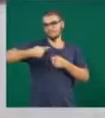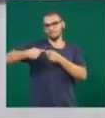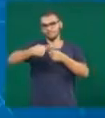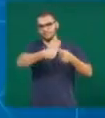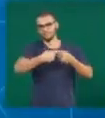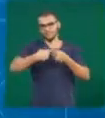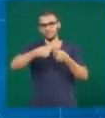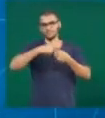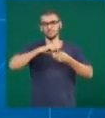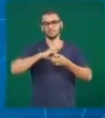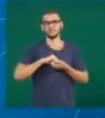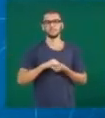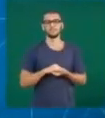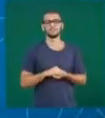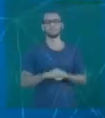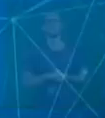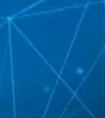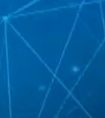região.